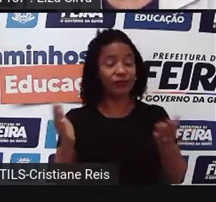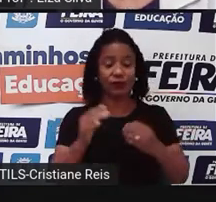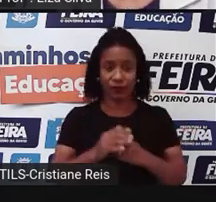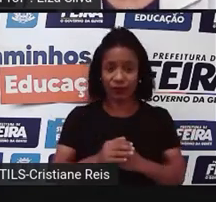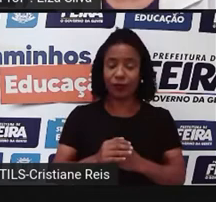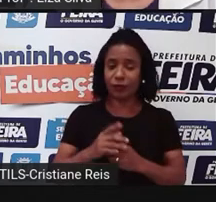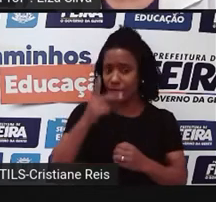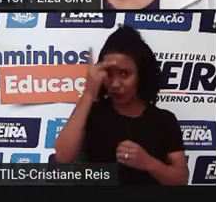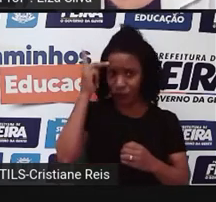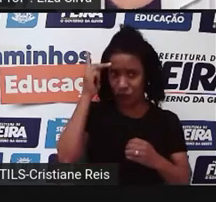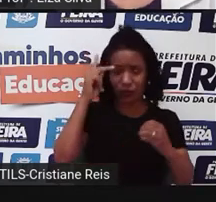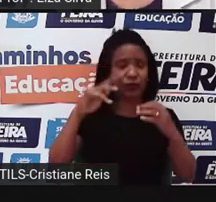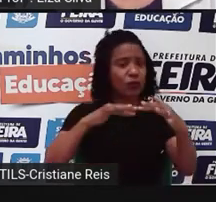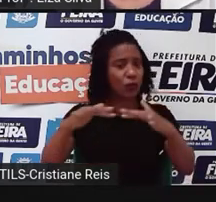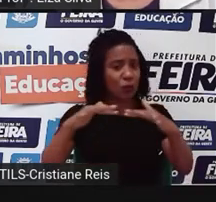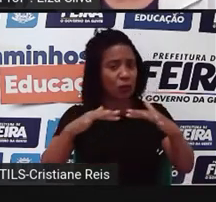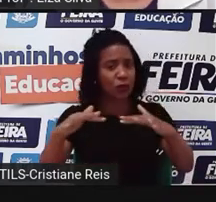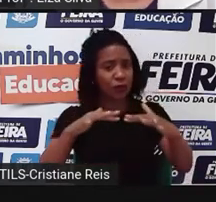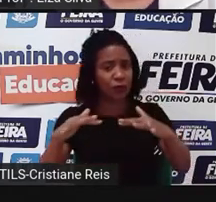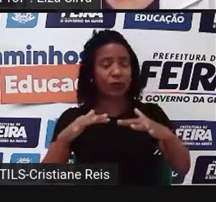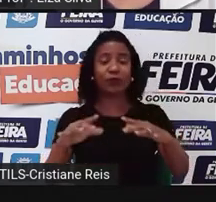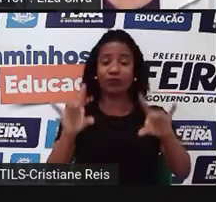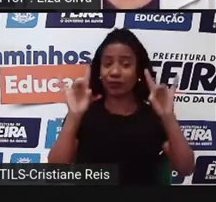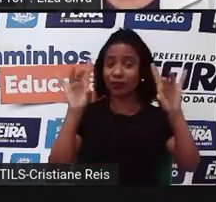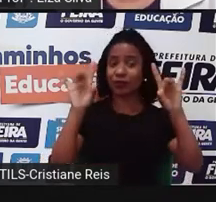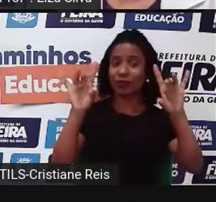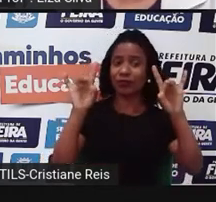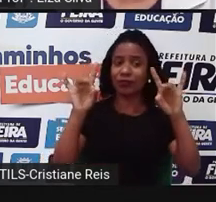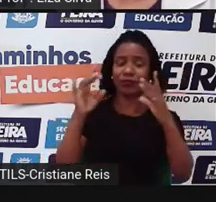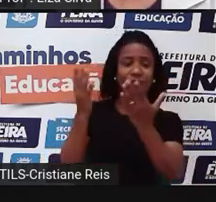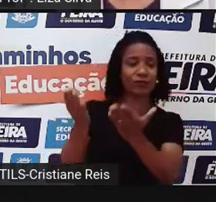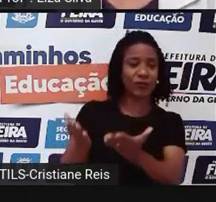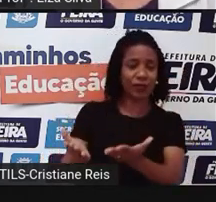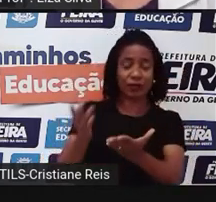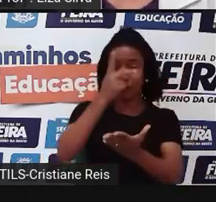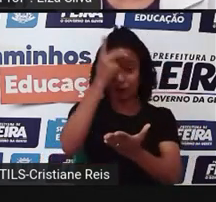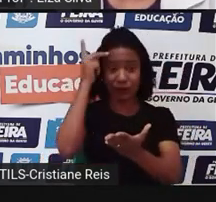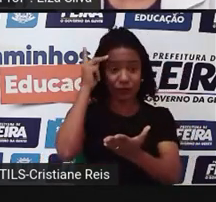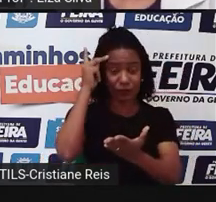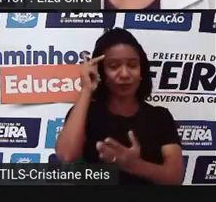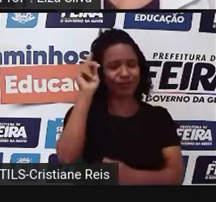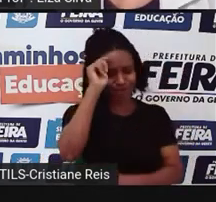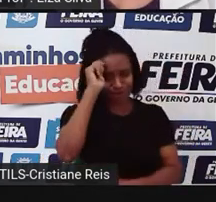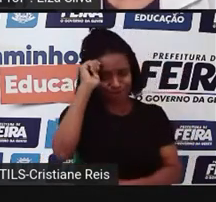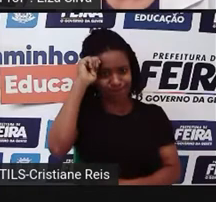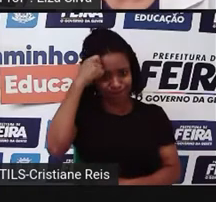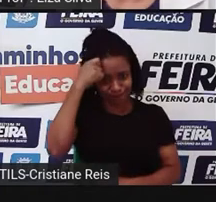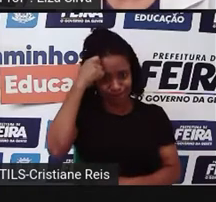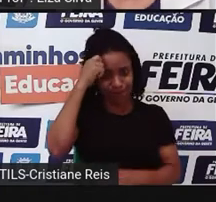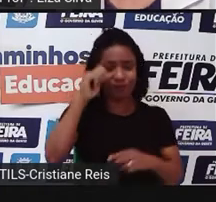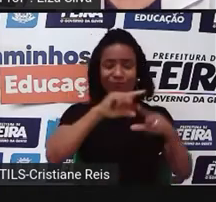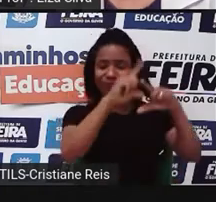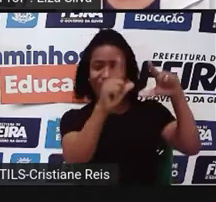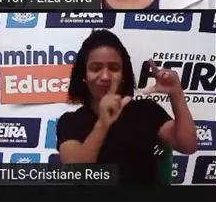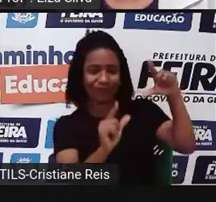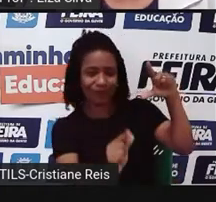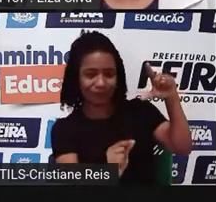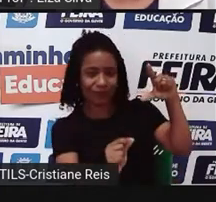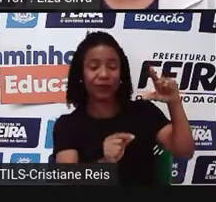de homenagear as contribuições de pessoas africanas,